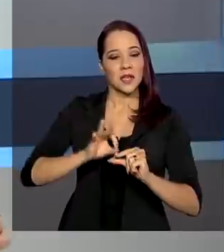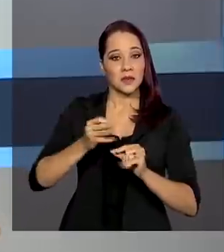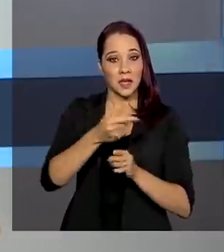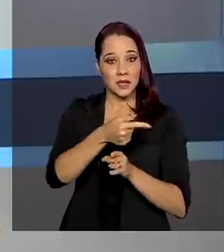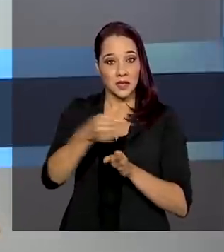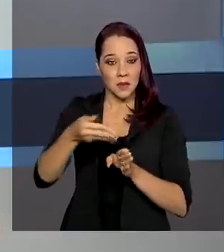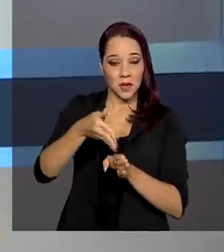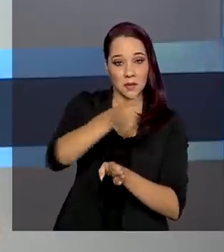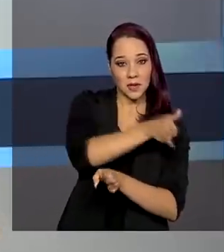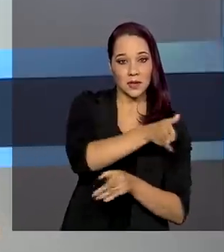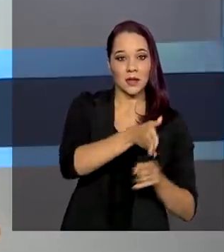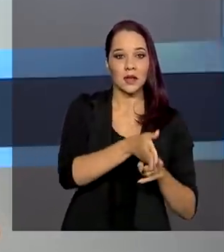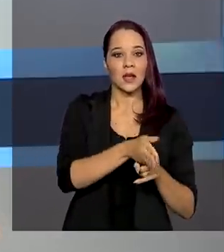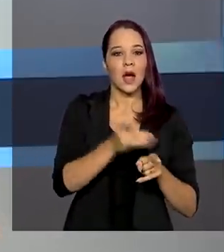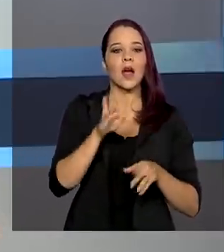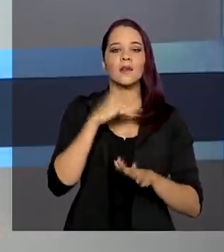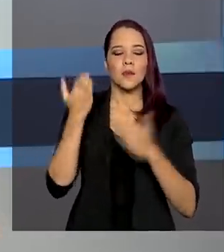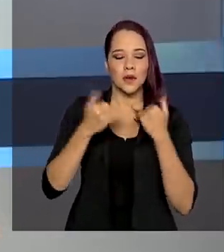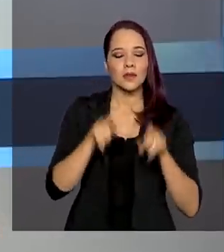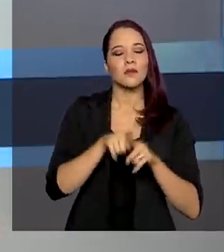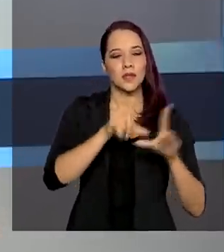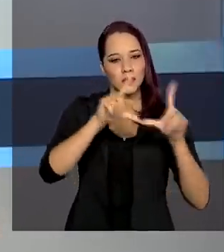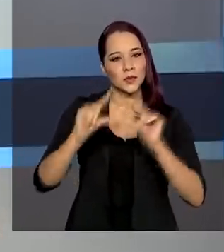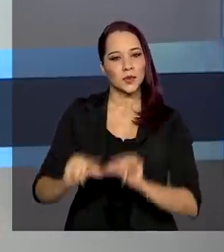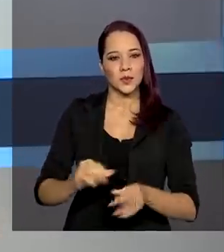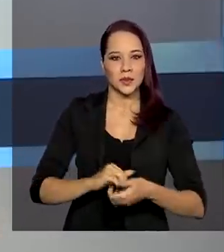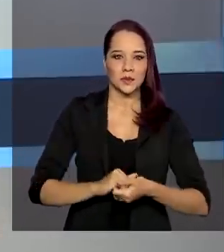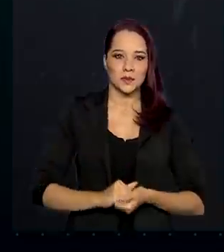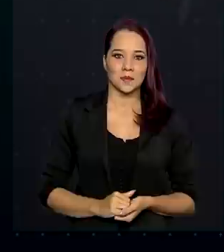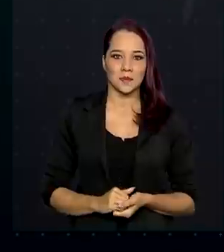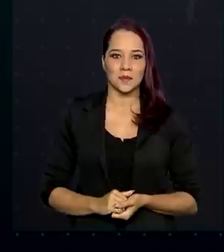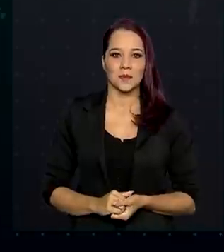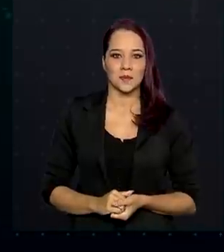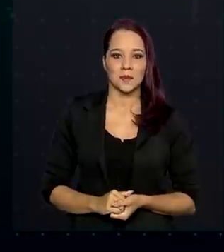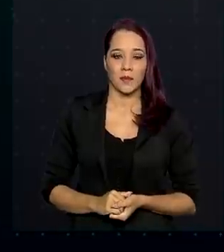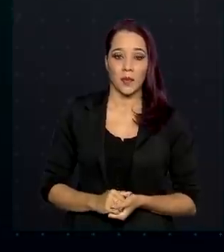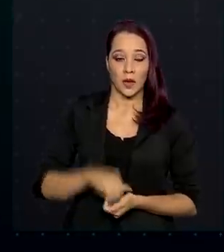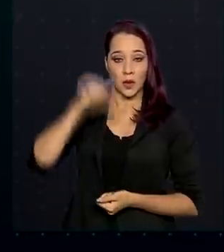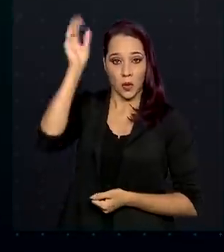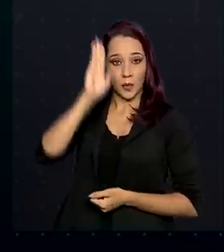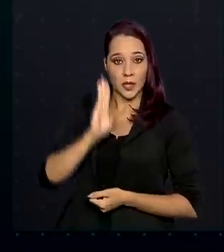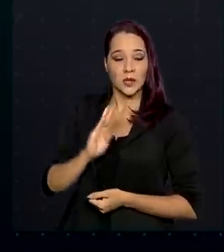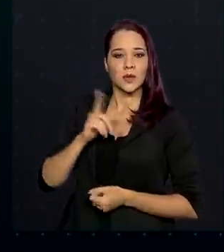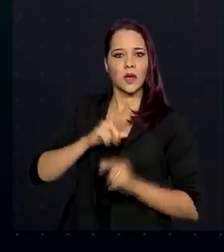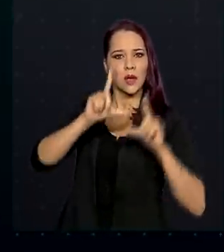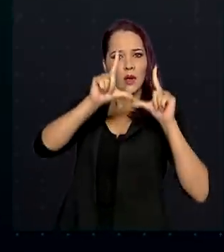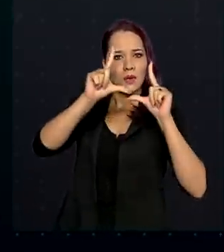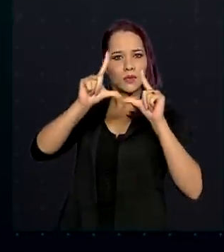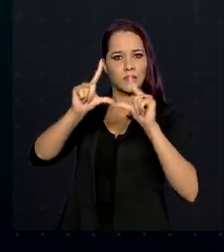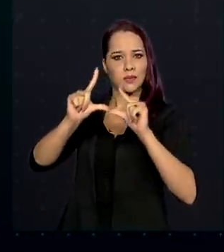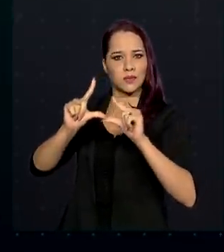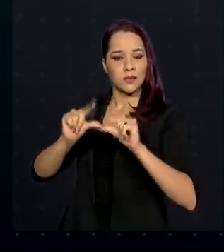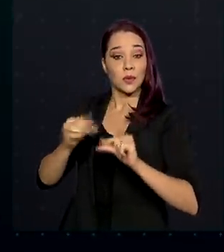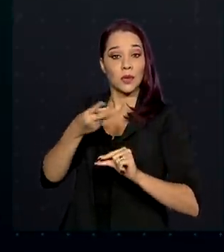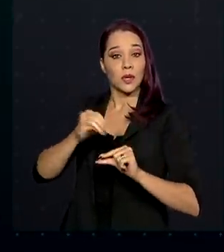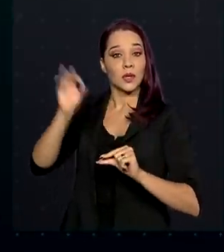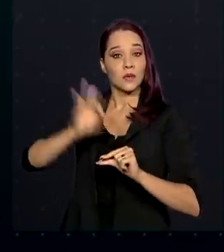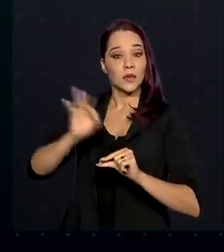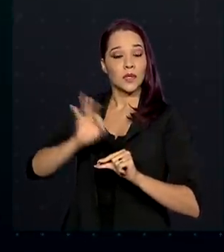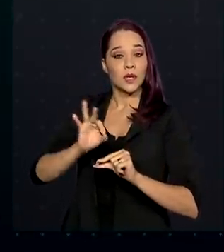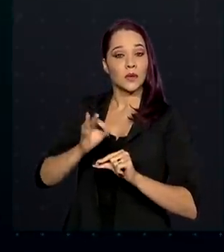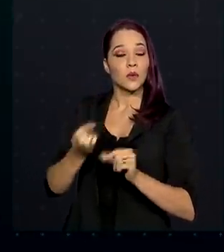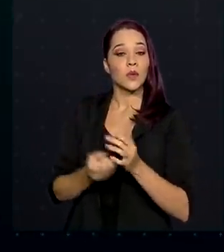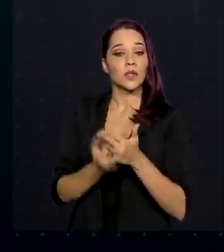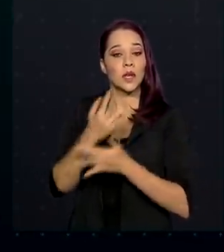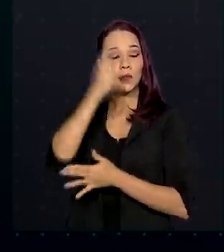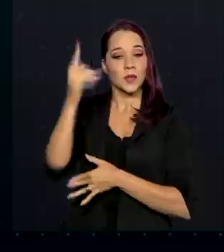semana. Os óbitos também tiveram redução. O Brasil registrou uma queda de 30% no número